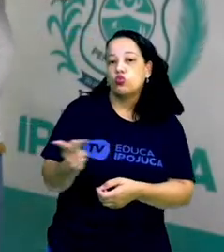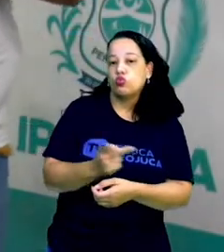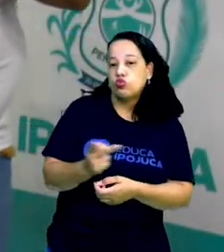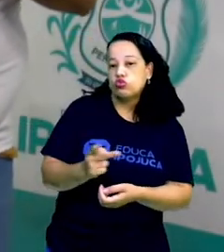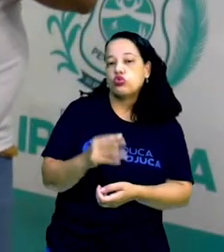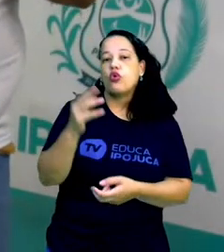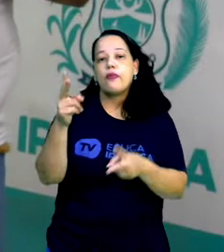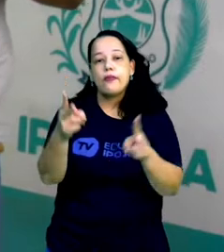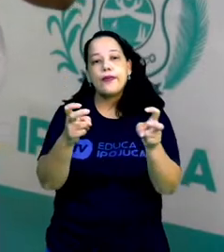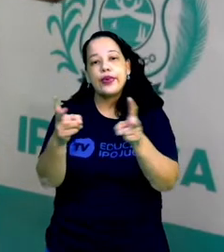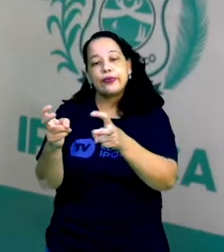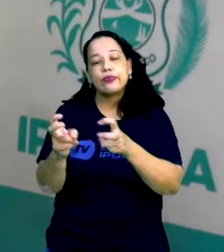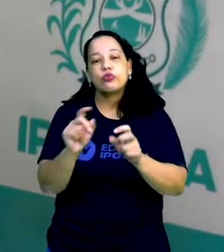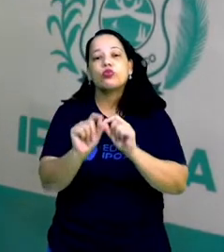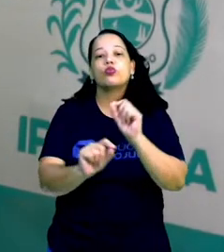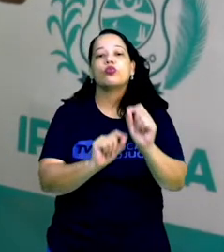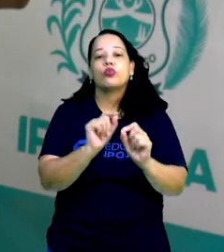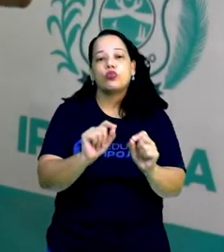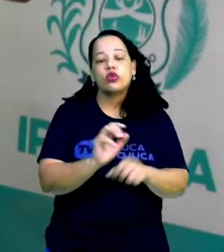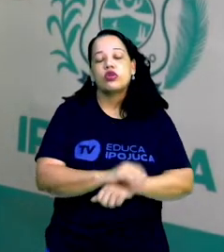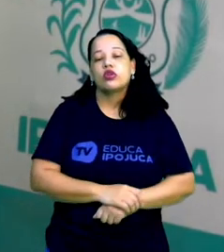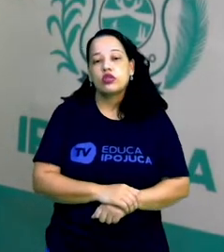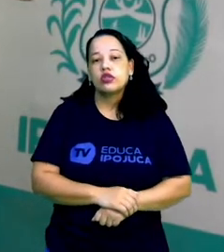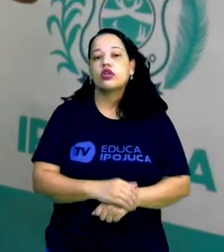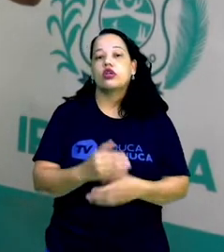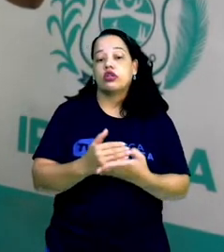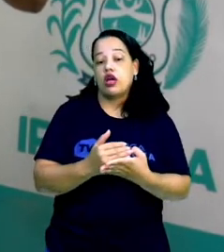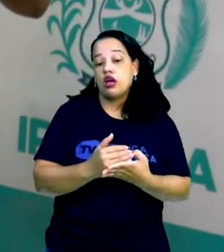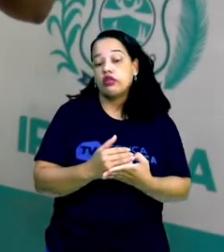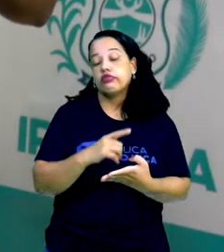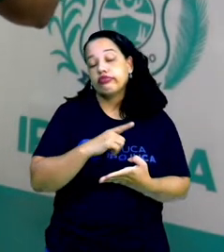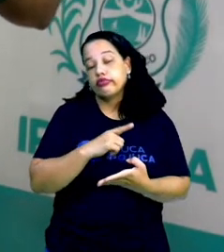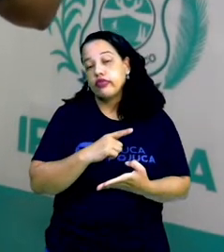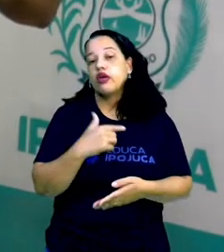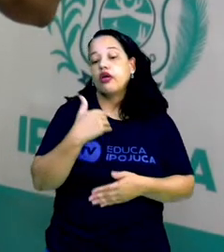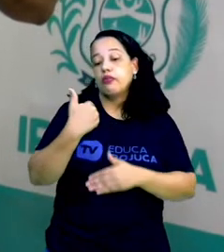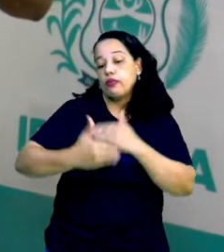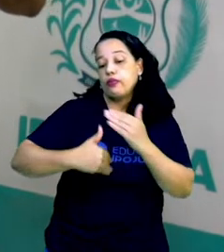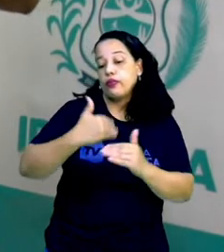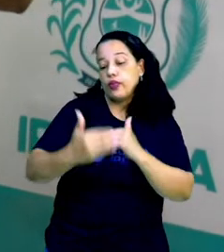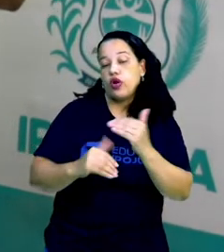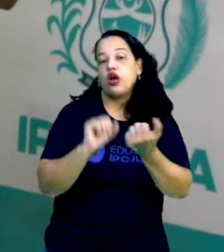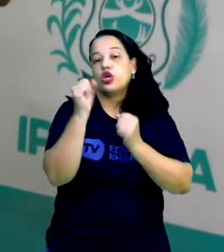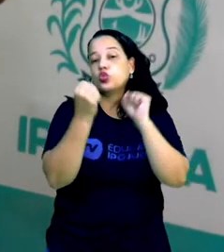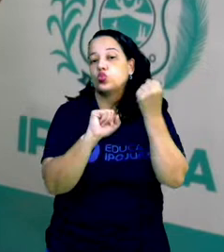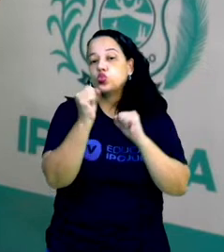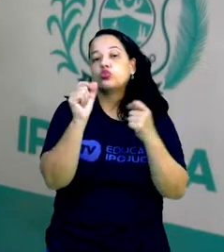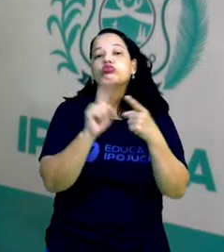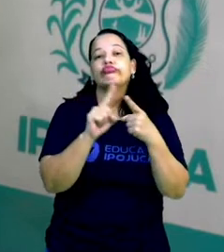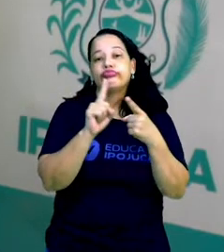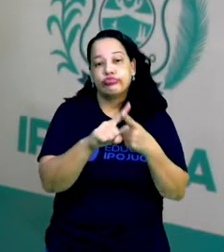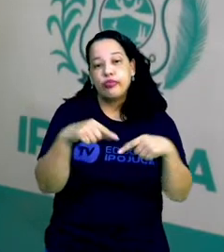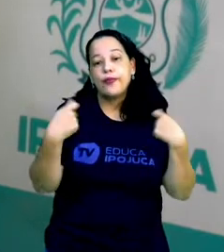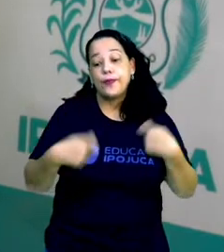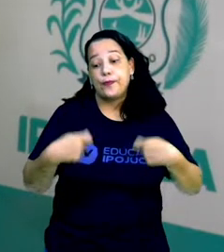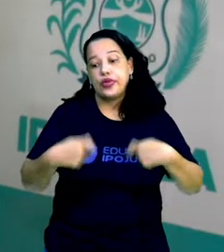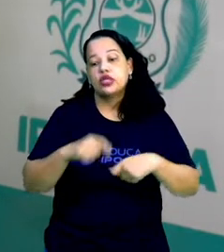passaram a perceber que, além do processo industrial, eles precisariam investir